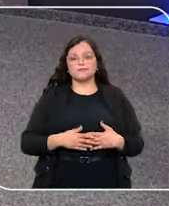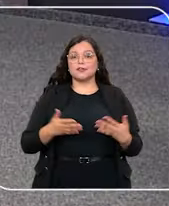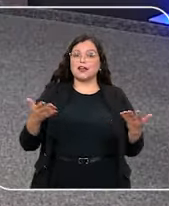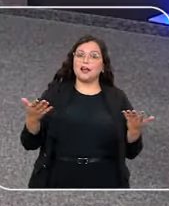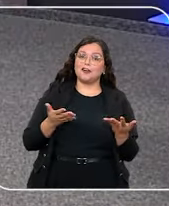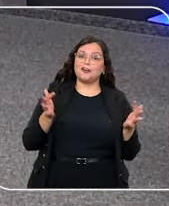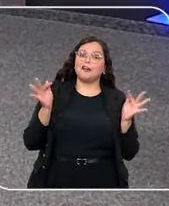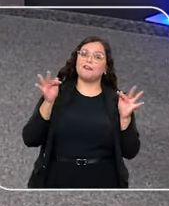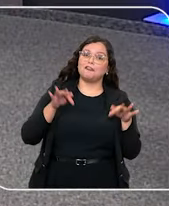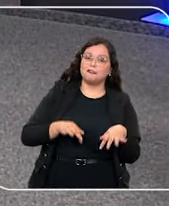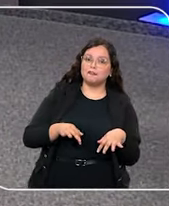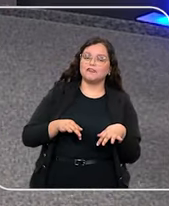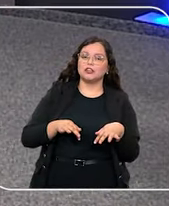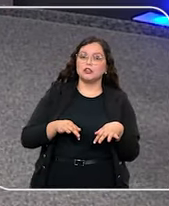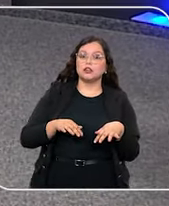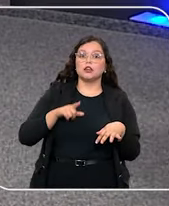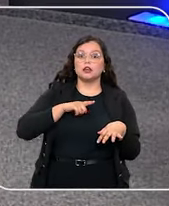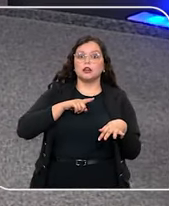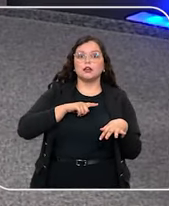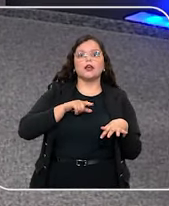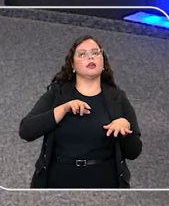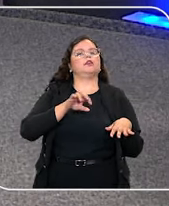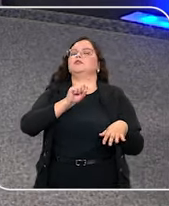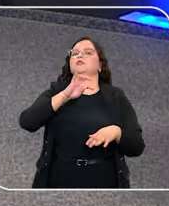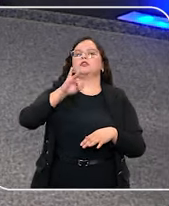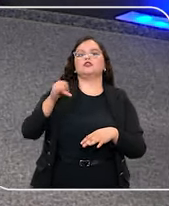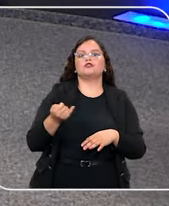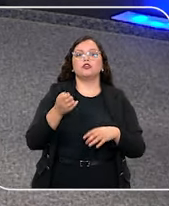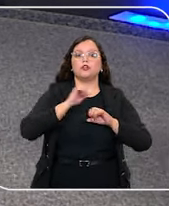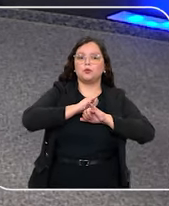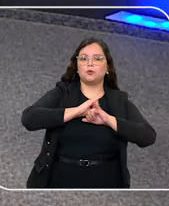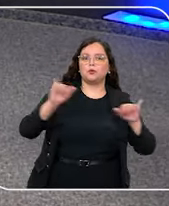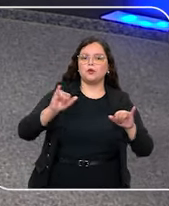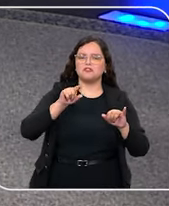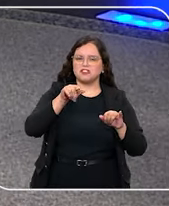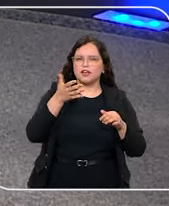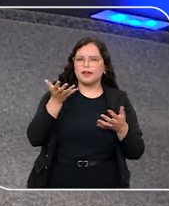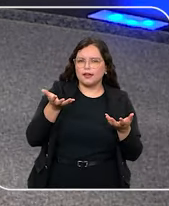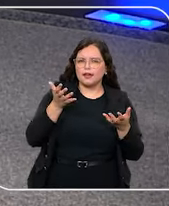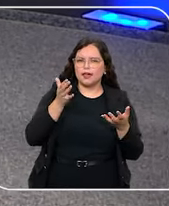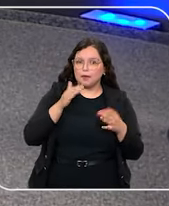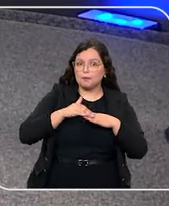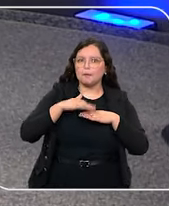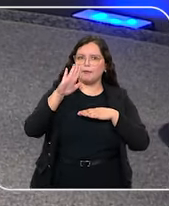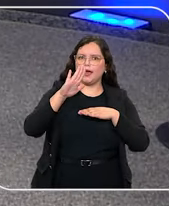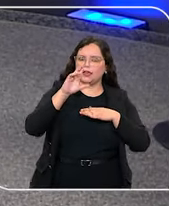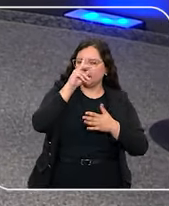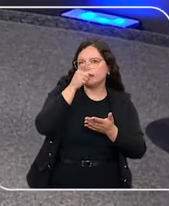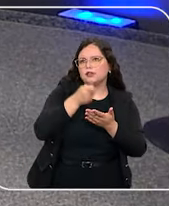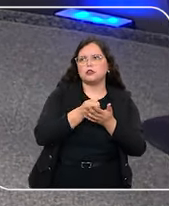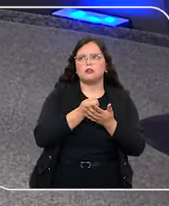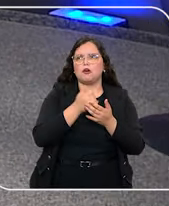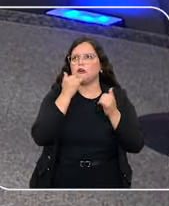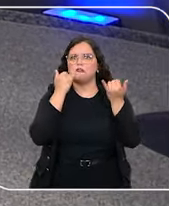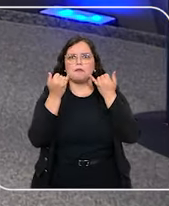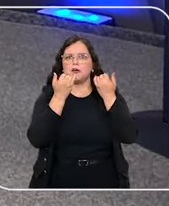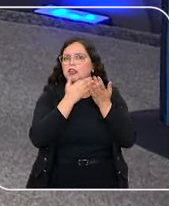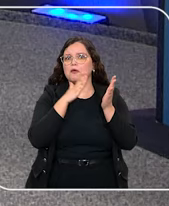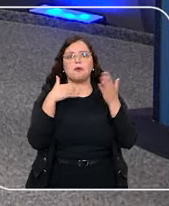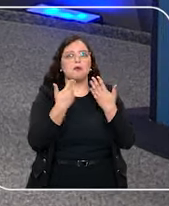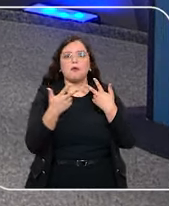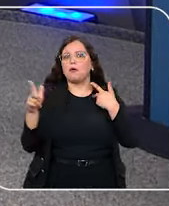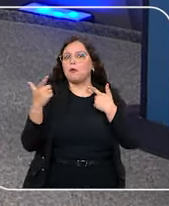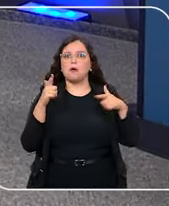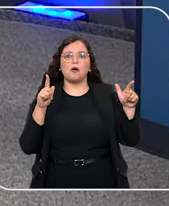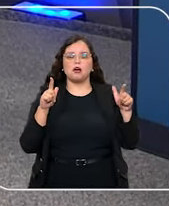E vamos ficando por aqui. Além do STJ Notícias, se quiser saber mais sobre decisões e outras informações do